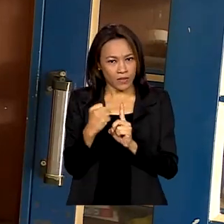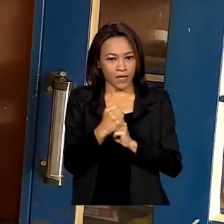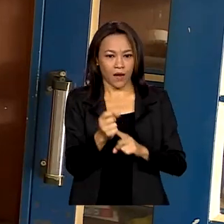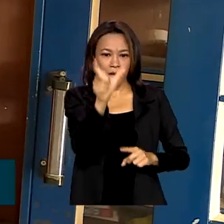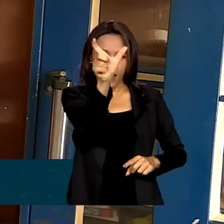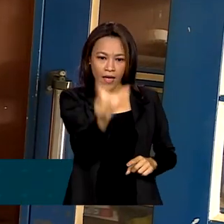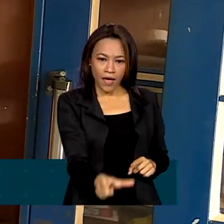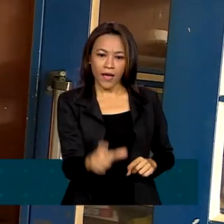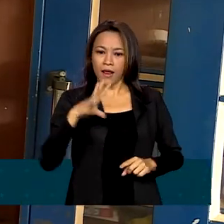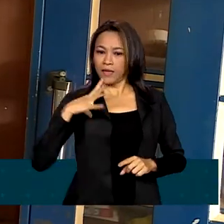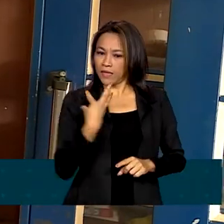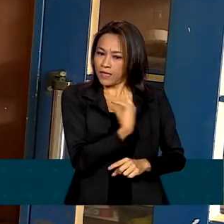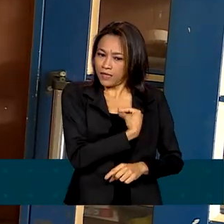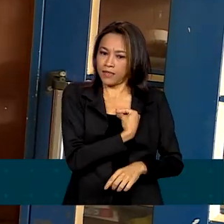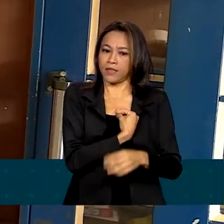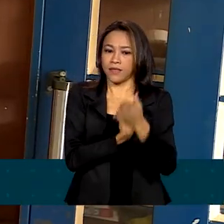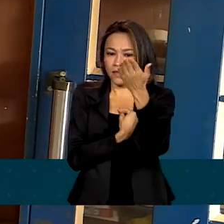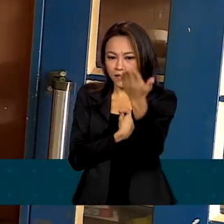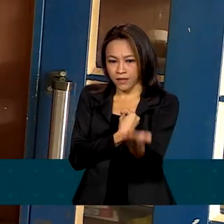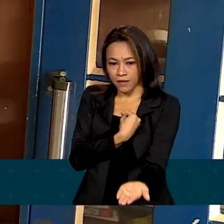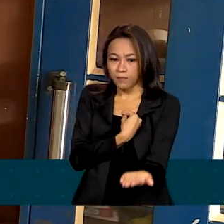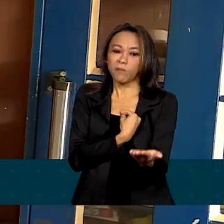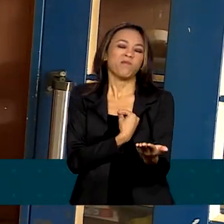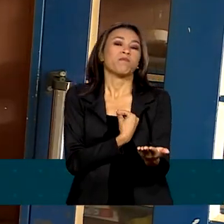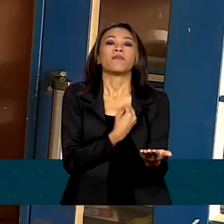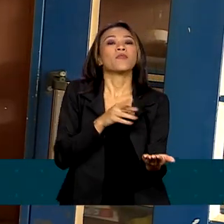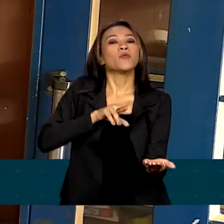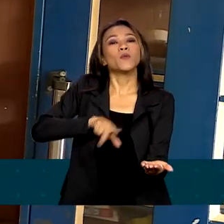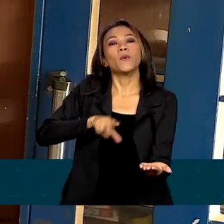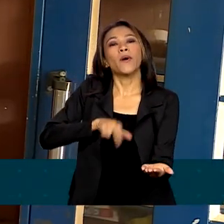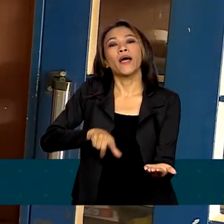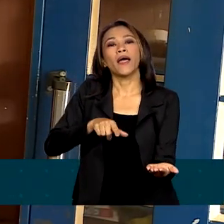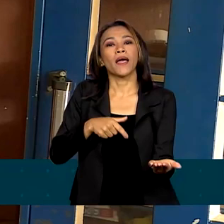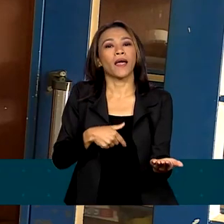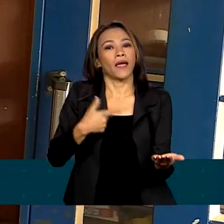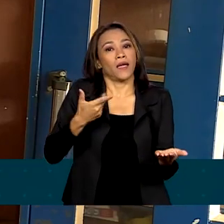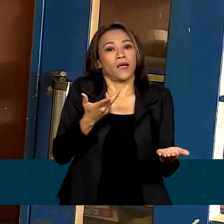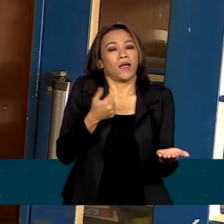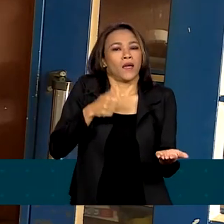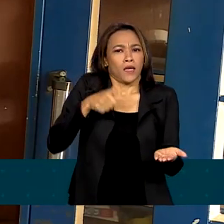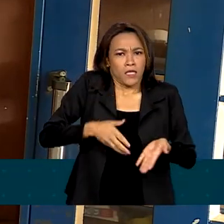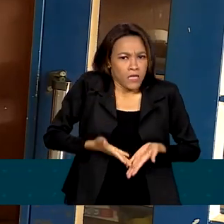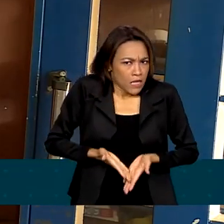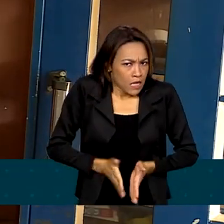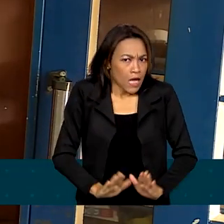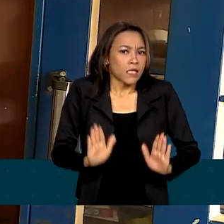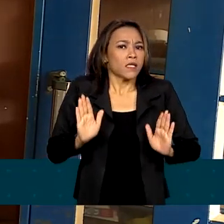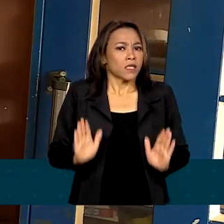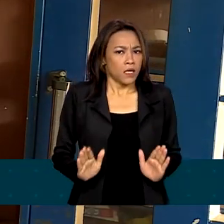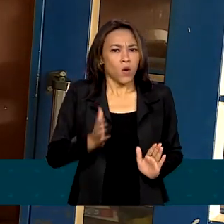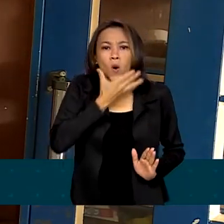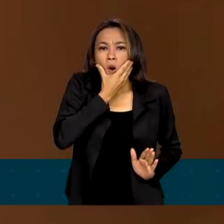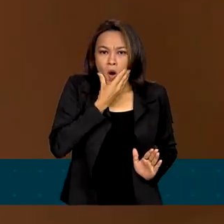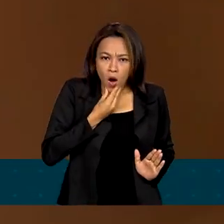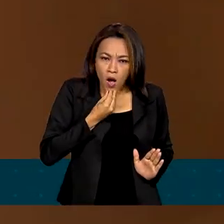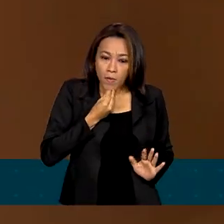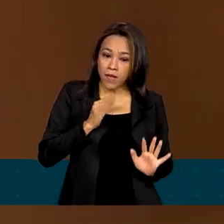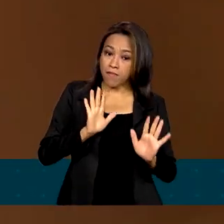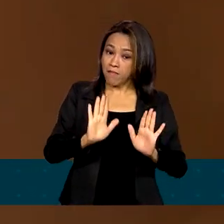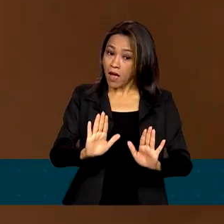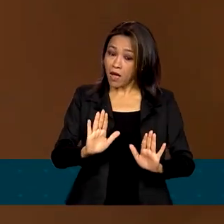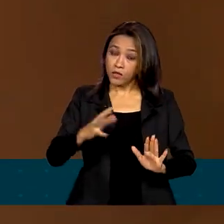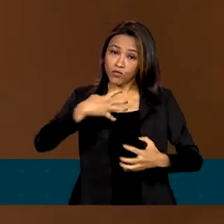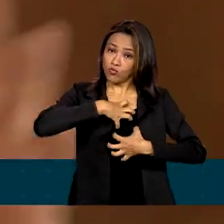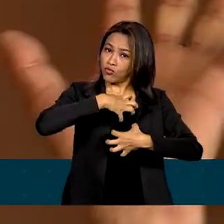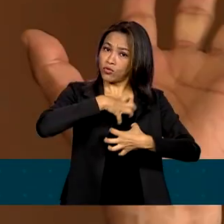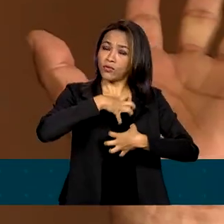é transexual, ou seja, uma pessoa que não se identifica com o sexo biológico. Nasceu no corpo de um homem, mas age,